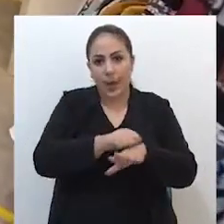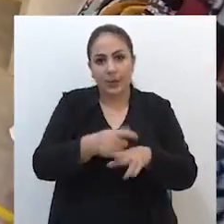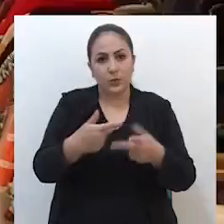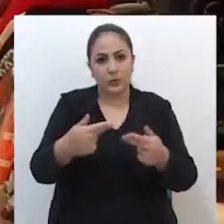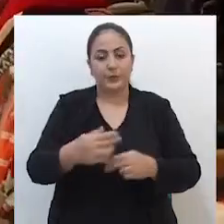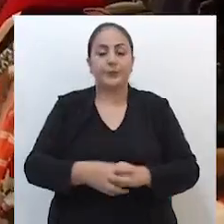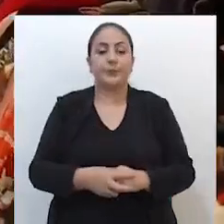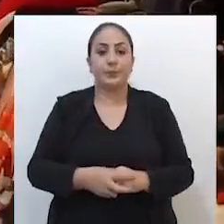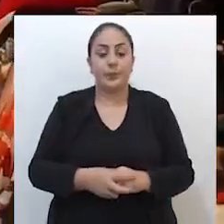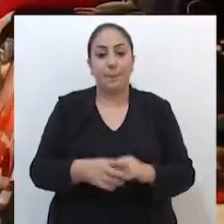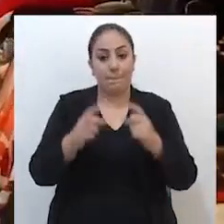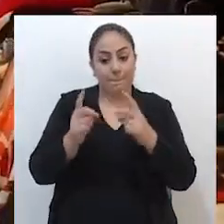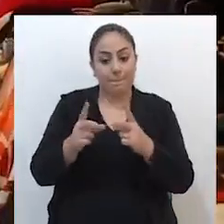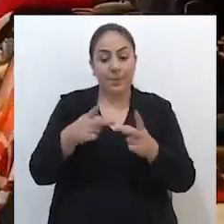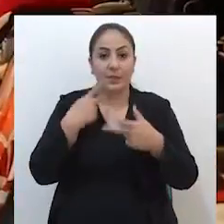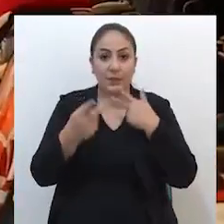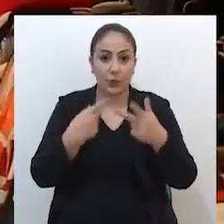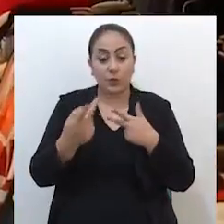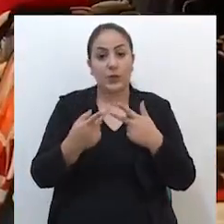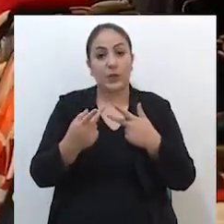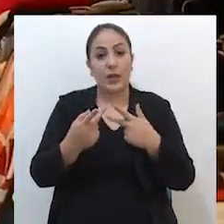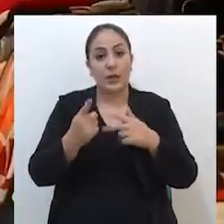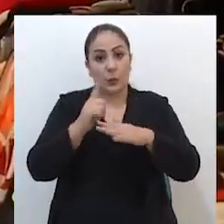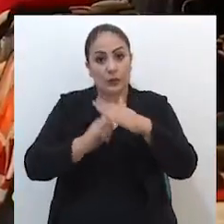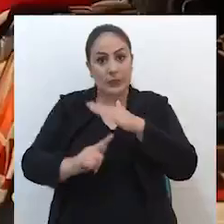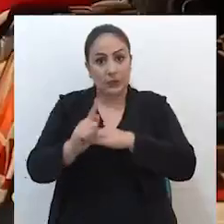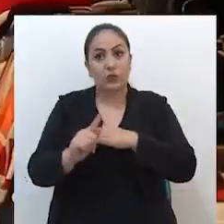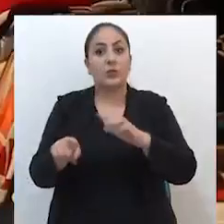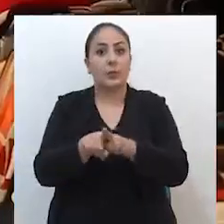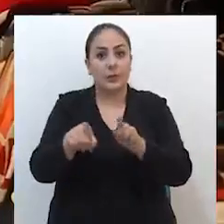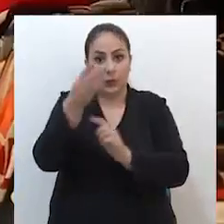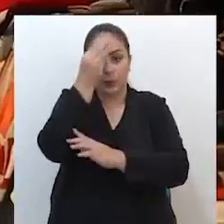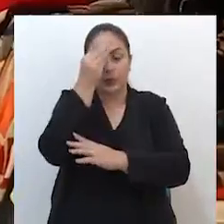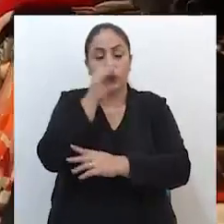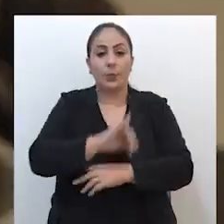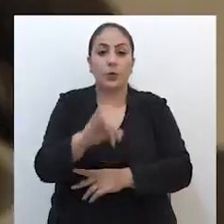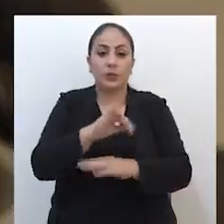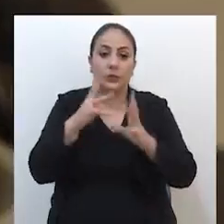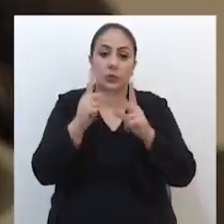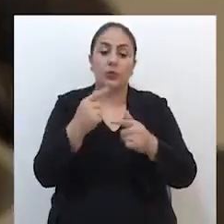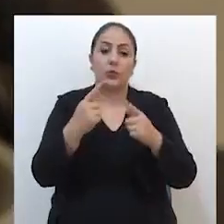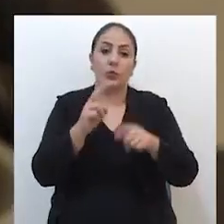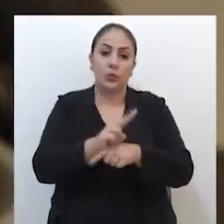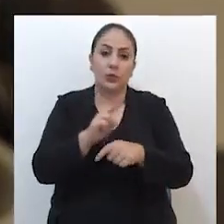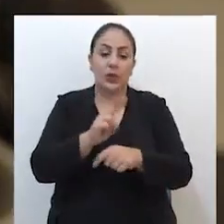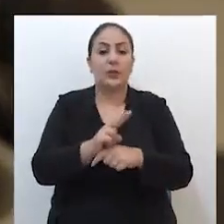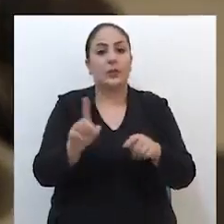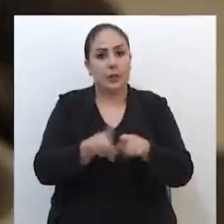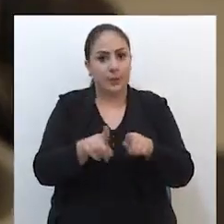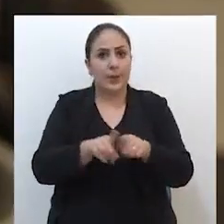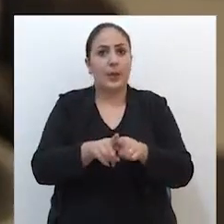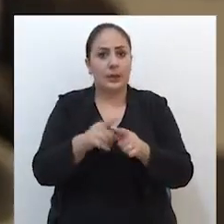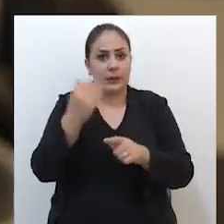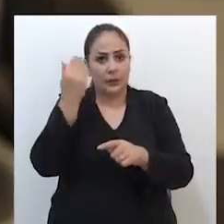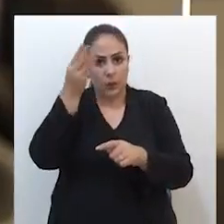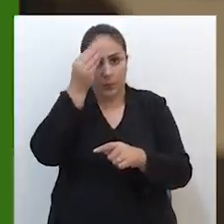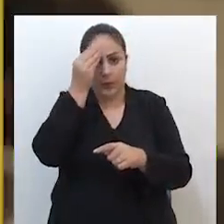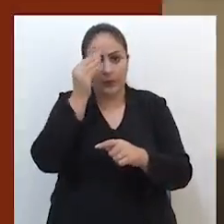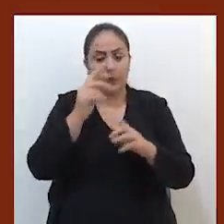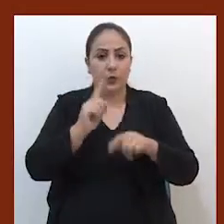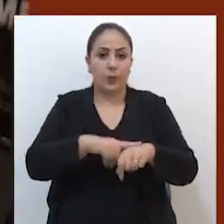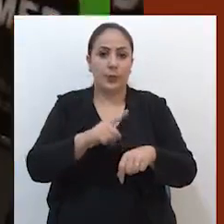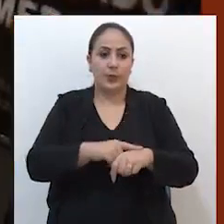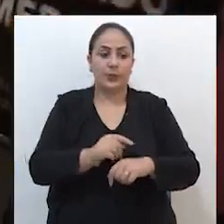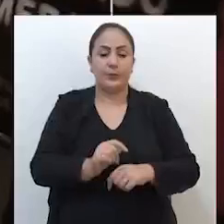acessórios. A comerciante diz que os clientes também estão compreendendo a importância de todos esses cuidados e a seriedade do